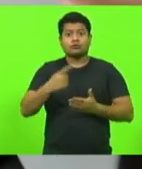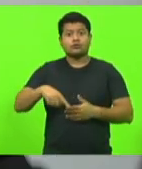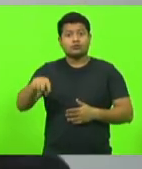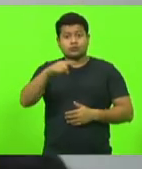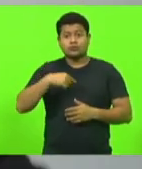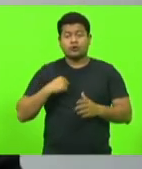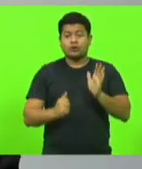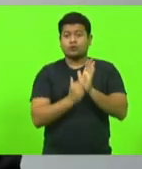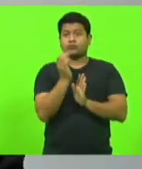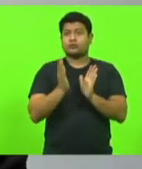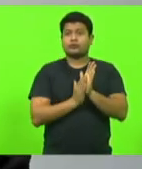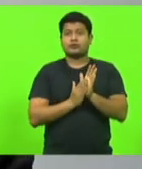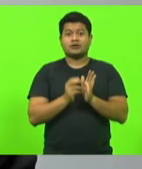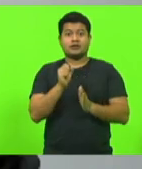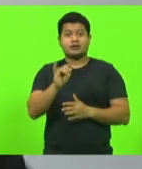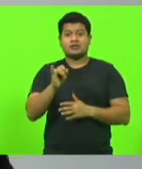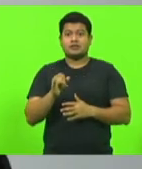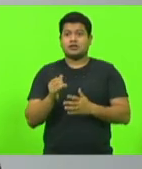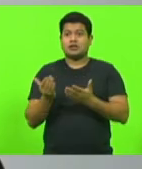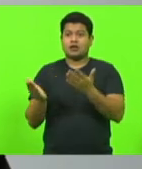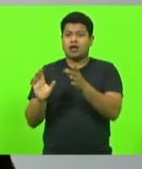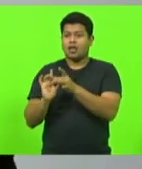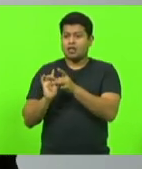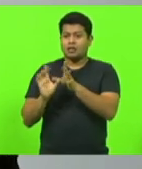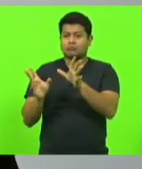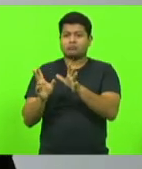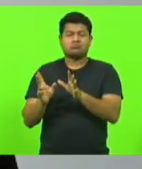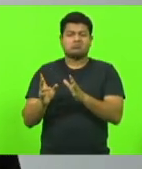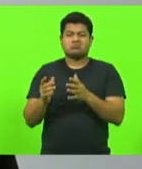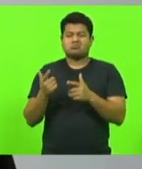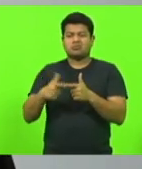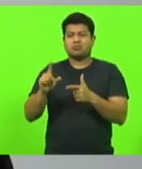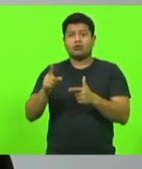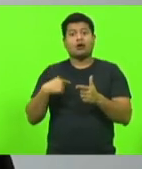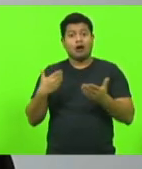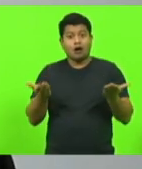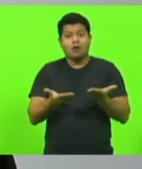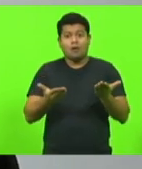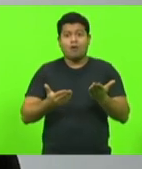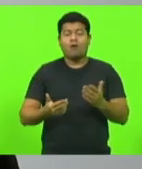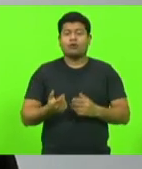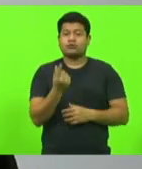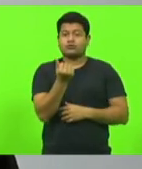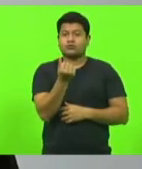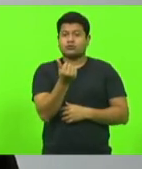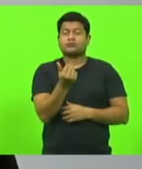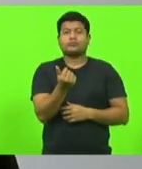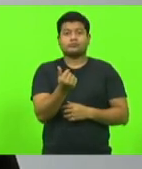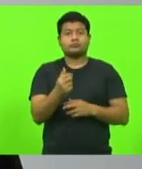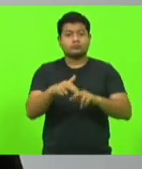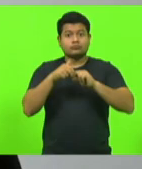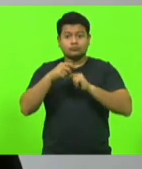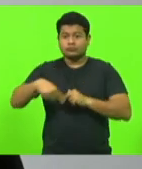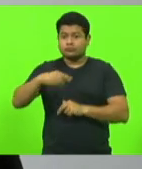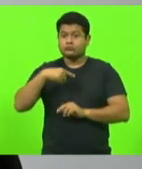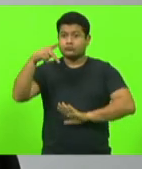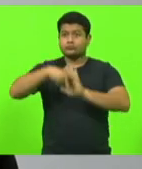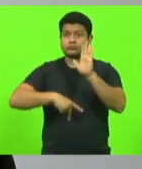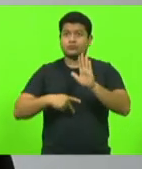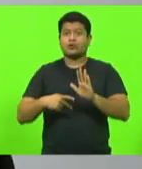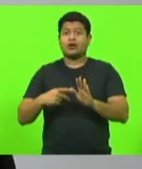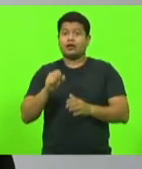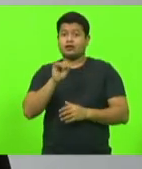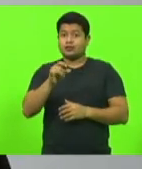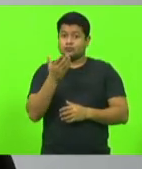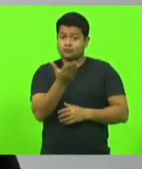não dói na questão da liberdade, vai doer no bolso. é por isso que o projeto foi feito. E se vossa excelência tiver no ano que